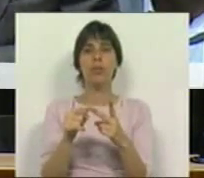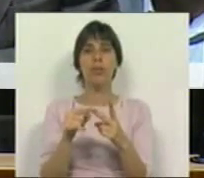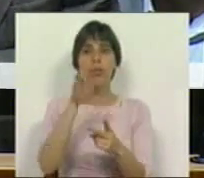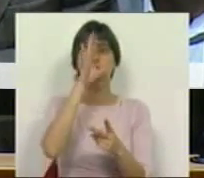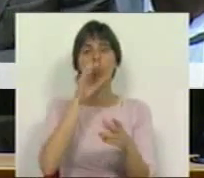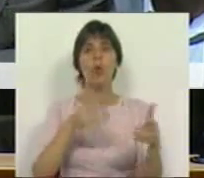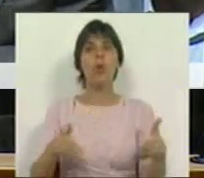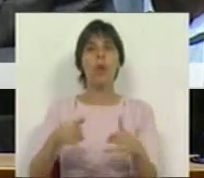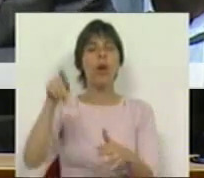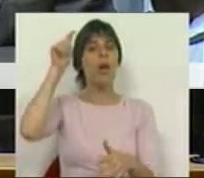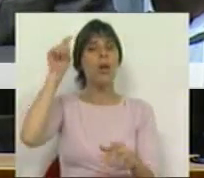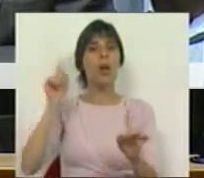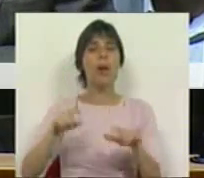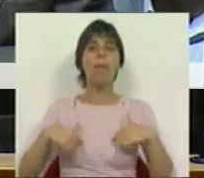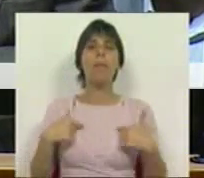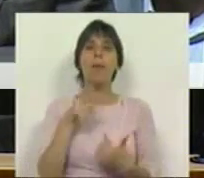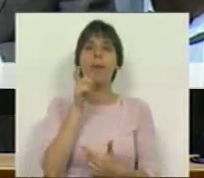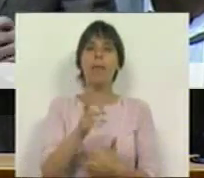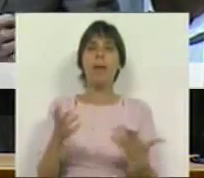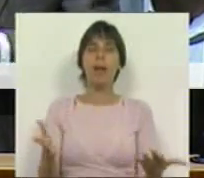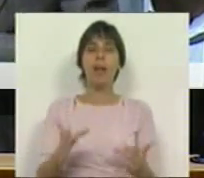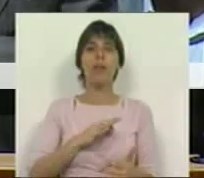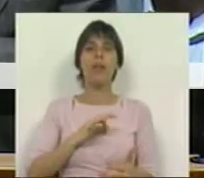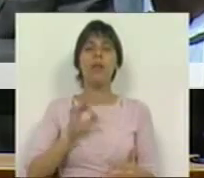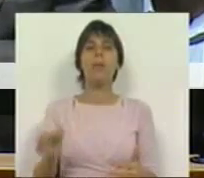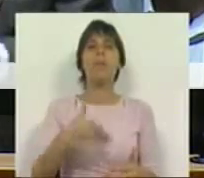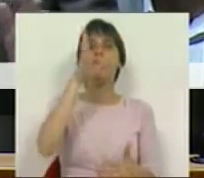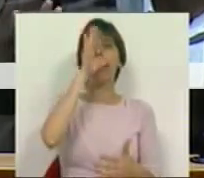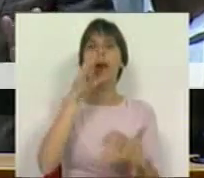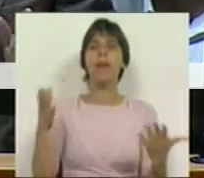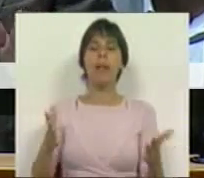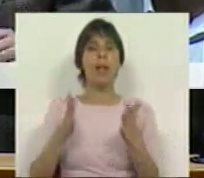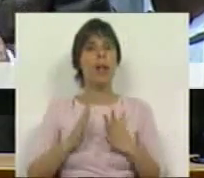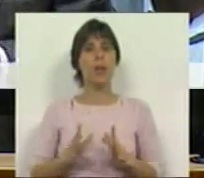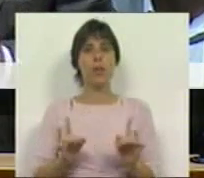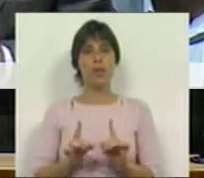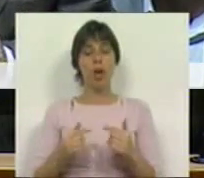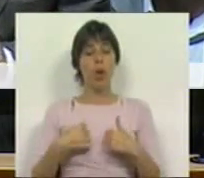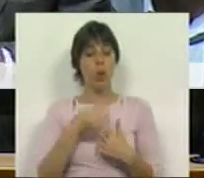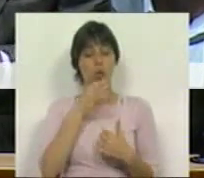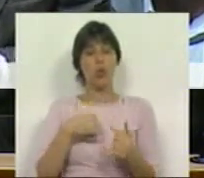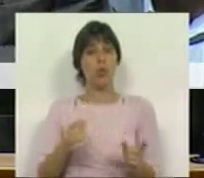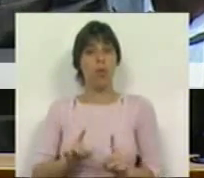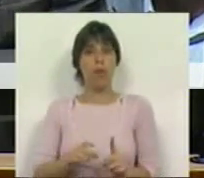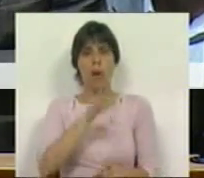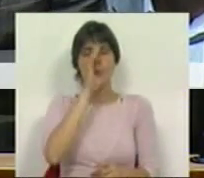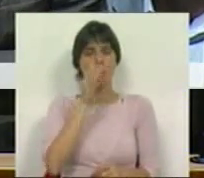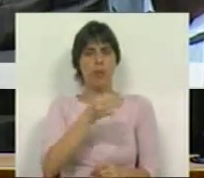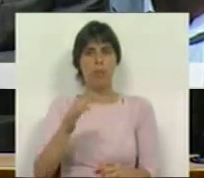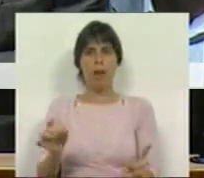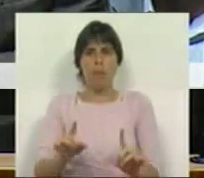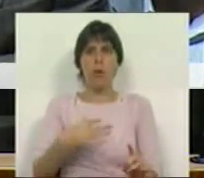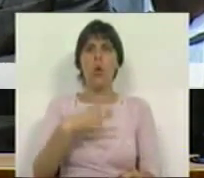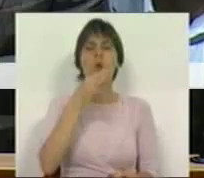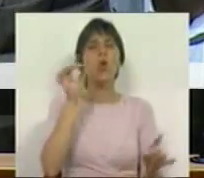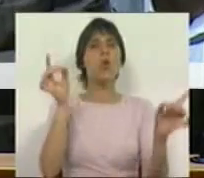os governantes que não respeitam a sua própria palavra. E, Sr. Primeiro-Ministro, não se descanse, porque eu não estou a falar do Ministro Paulo Portas.